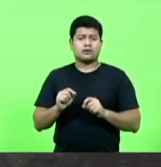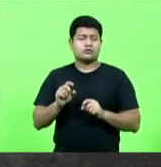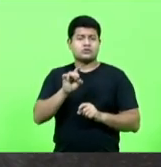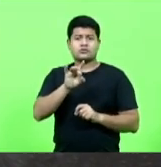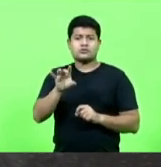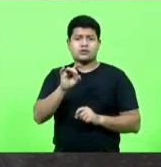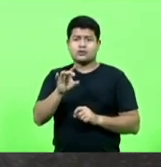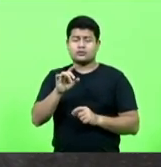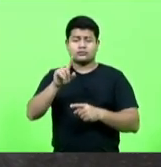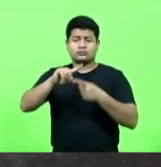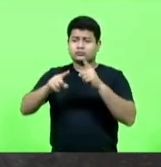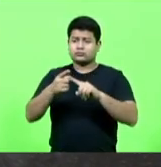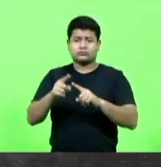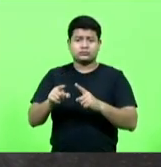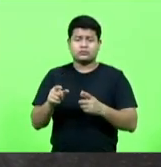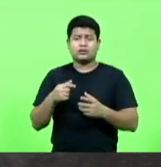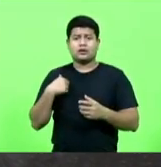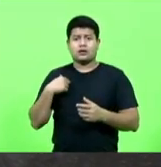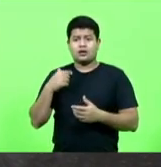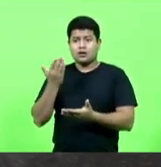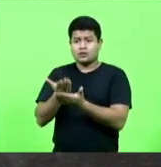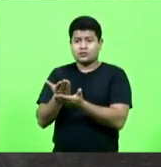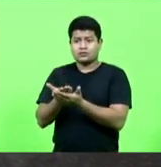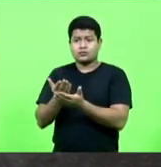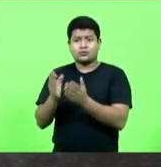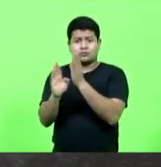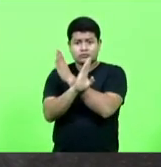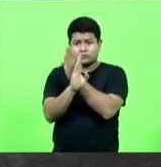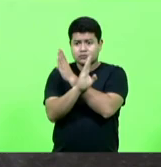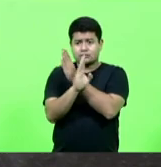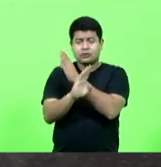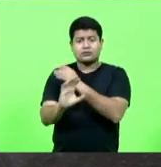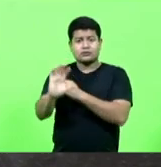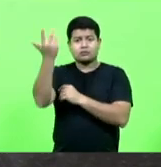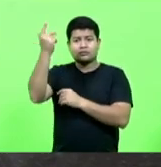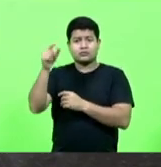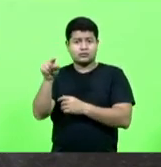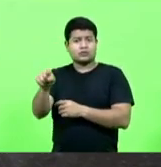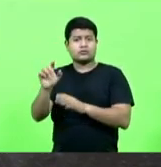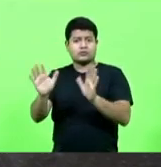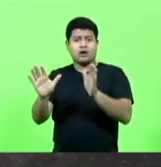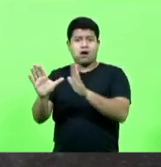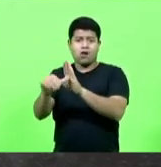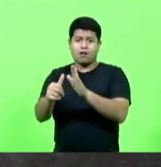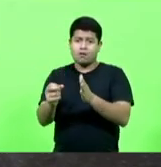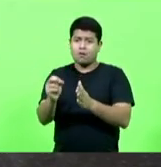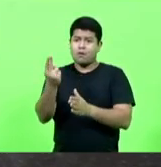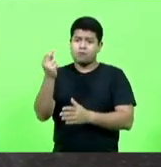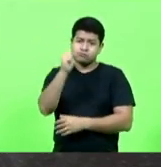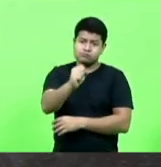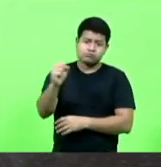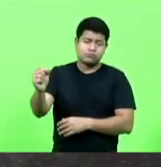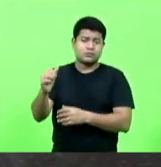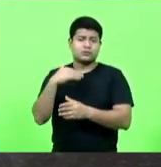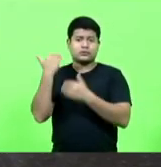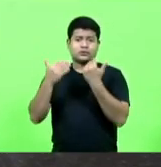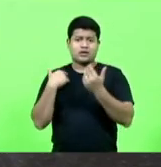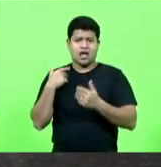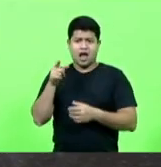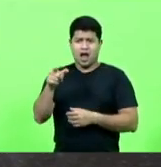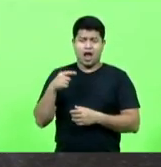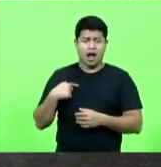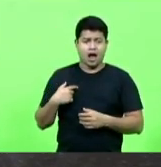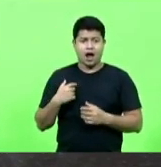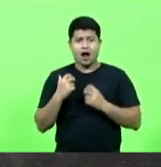quando você está ali estudando o inquérito de um fato que ocorreu. Ele não inibe a atuação de criminosos de forma alguma.